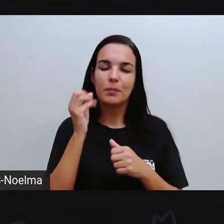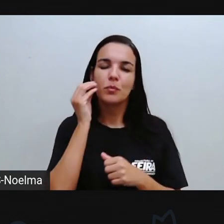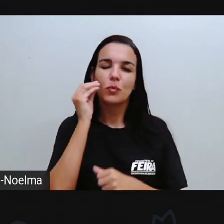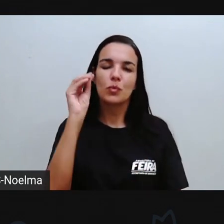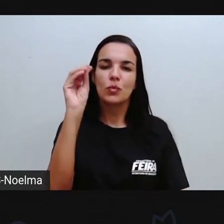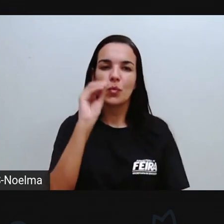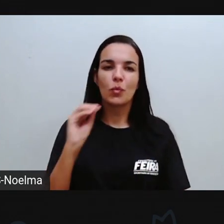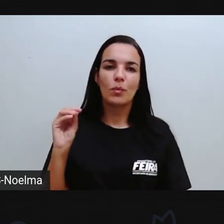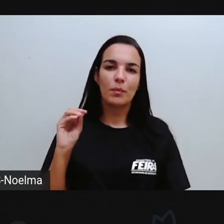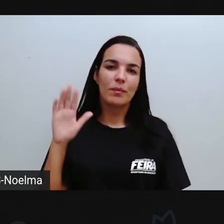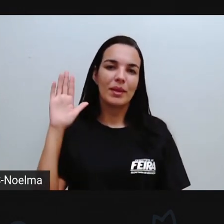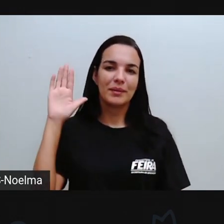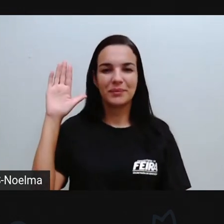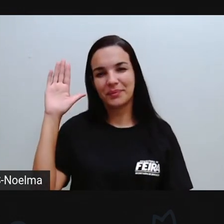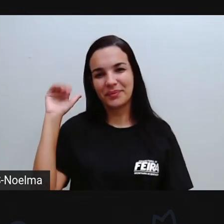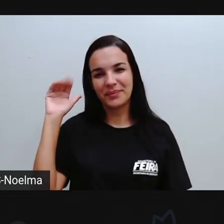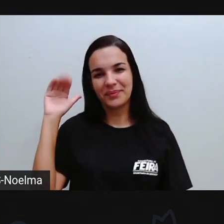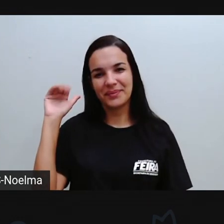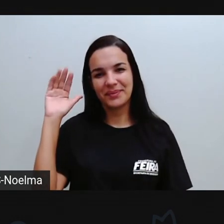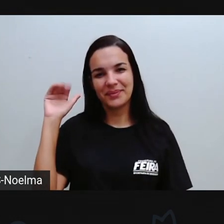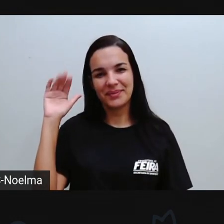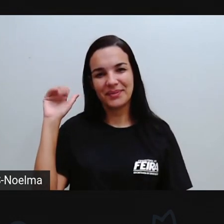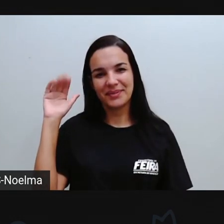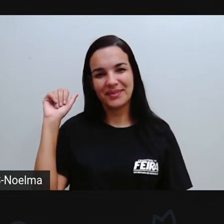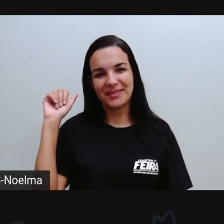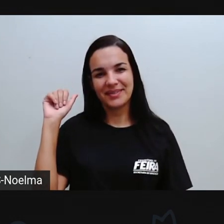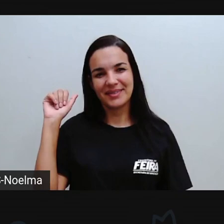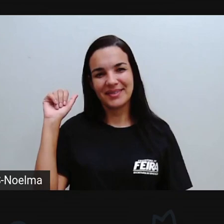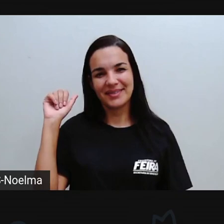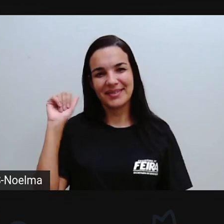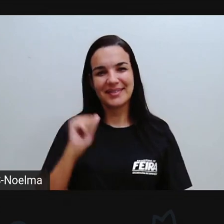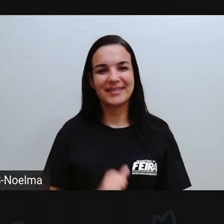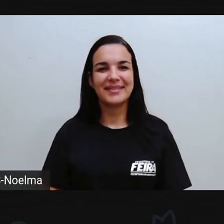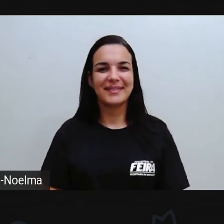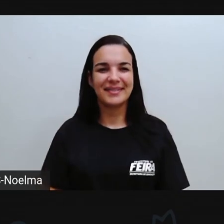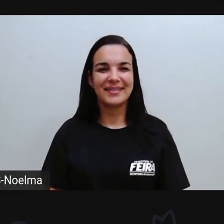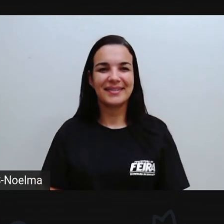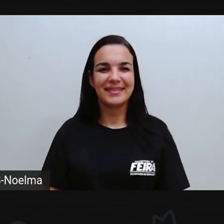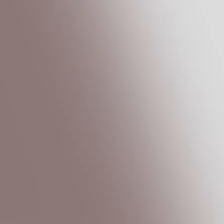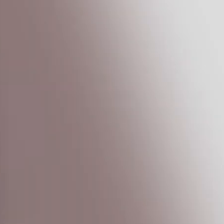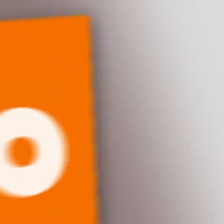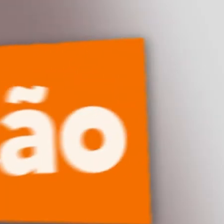Beijo no coração de cada um de vocês e até mais. Tchau, tchau.